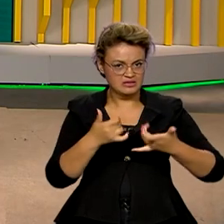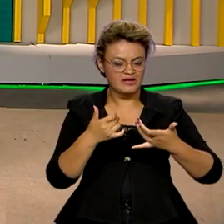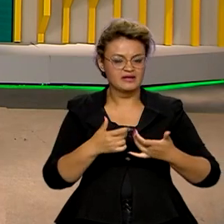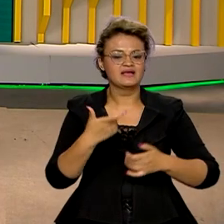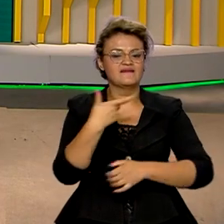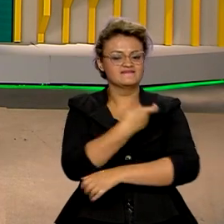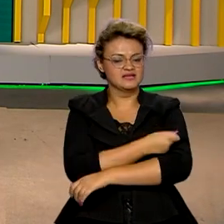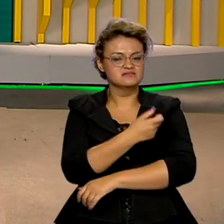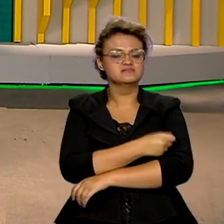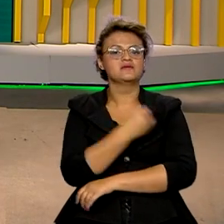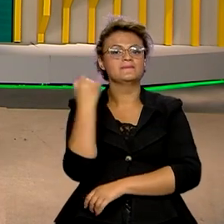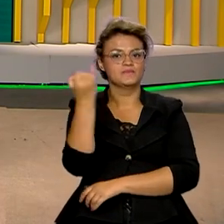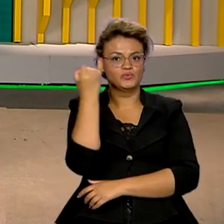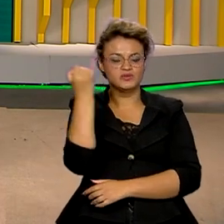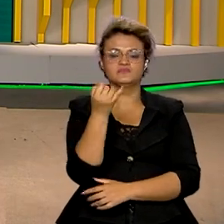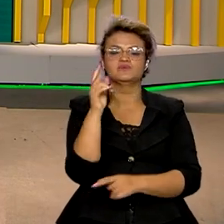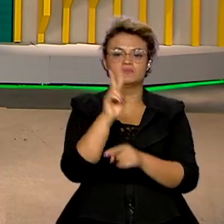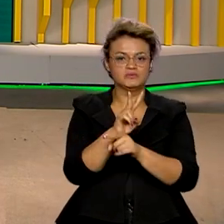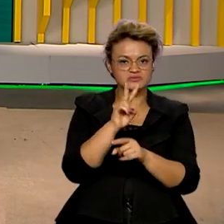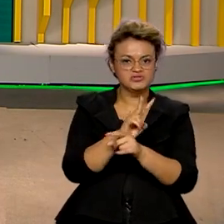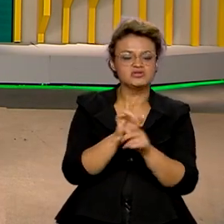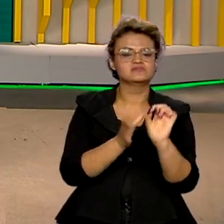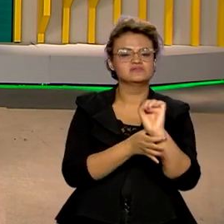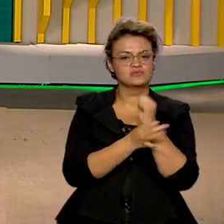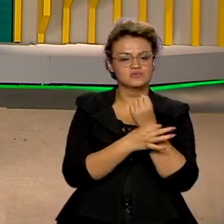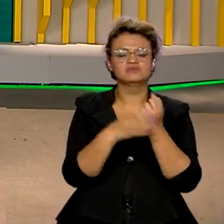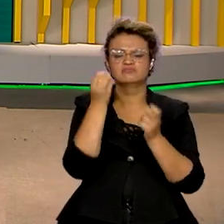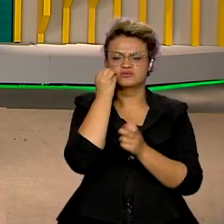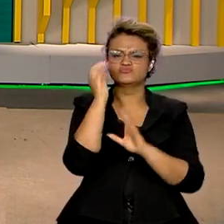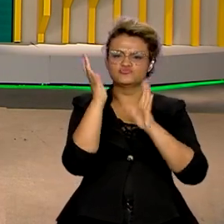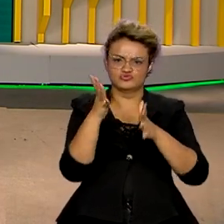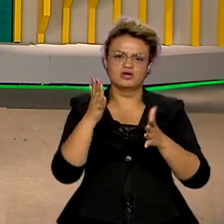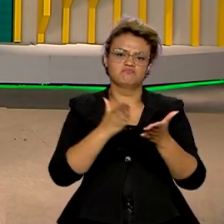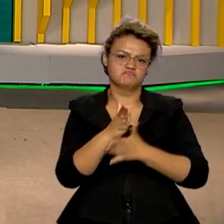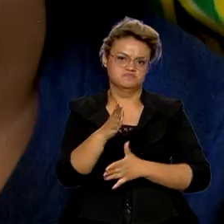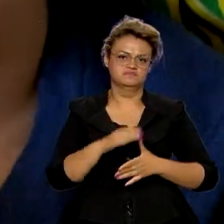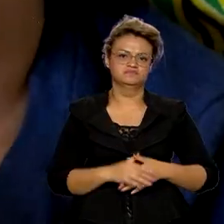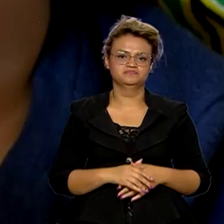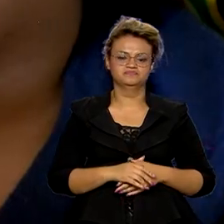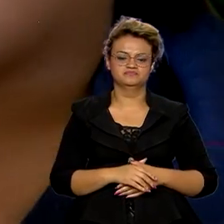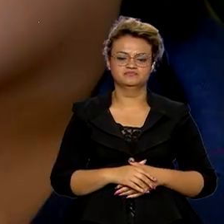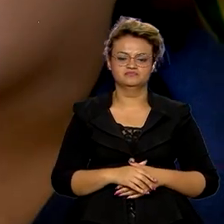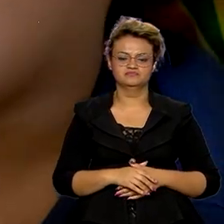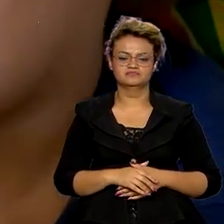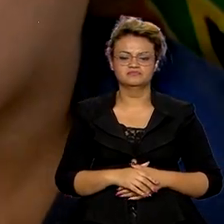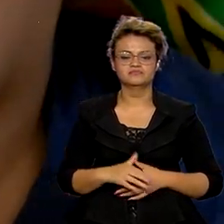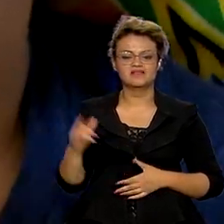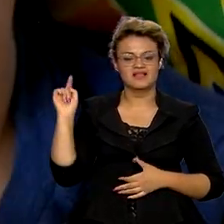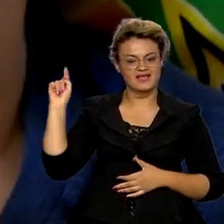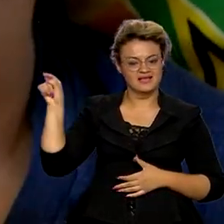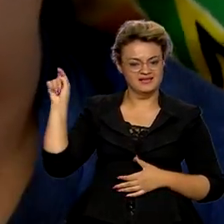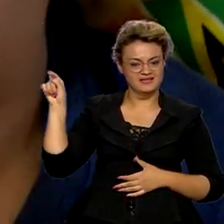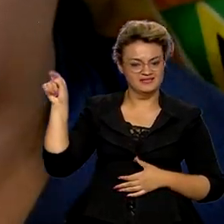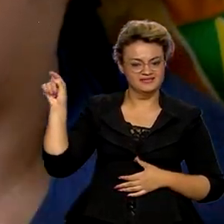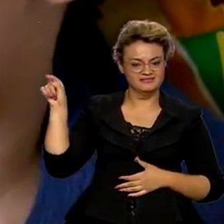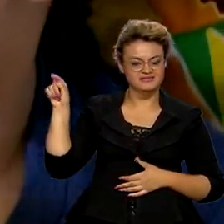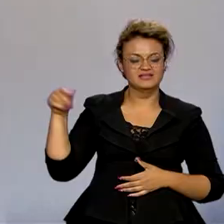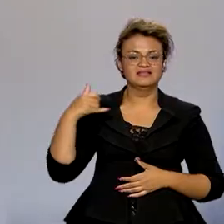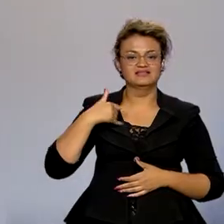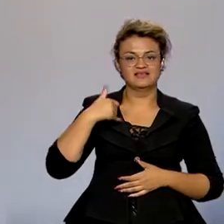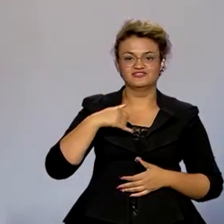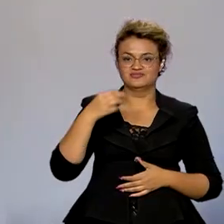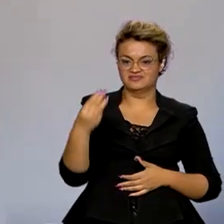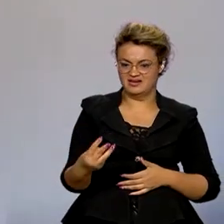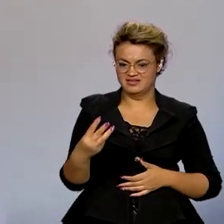o imunizante é eficaz, seguro e testado cientificamente. O pequeno Aio tem 3